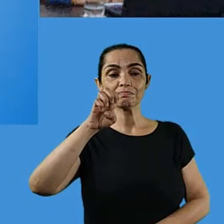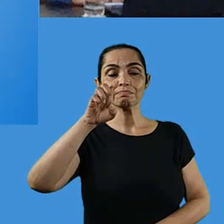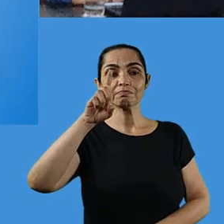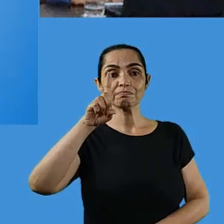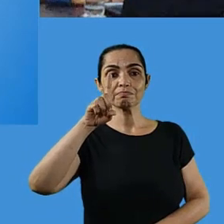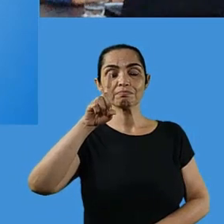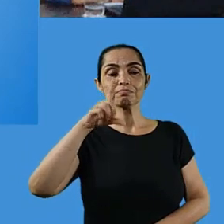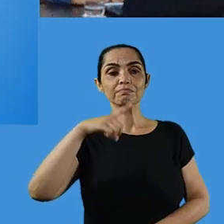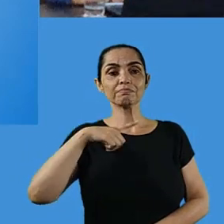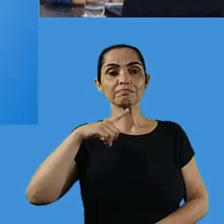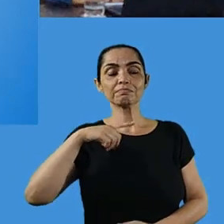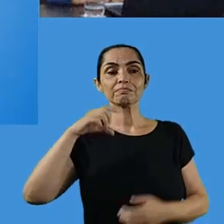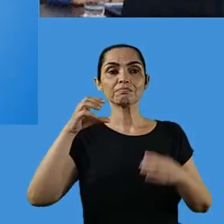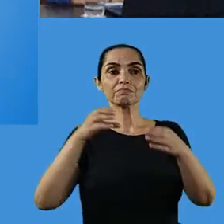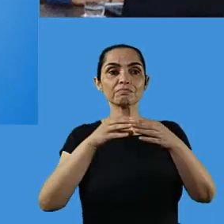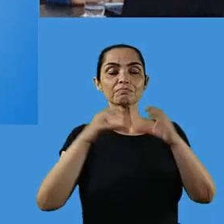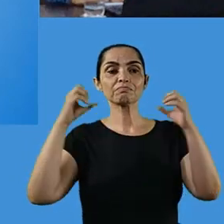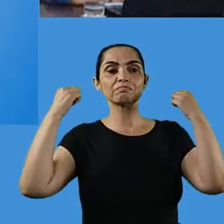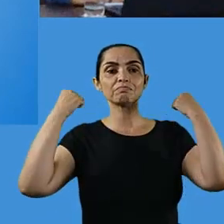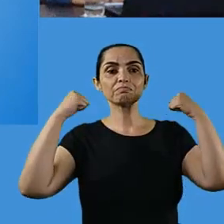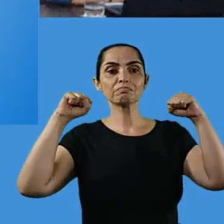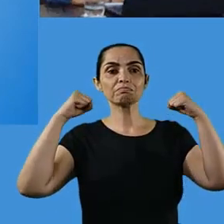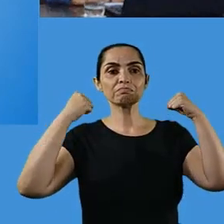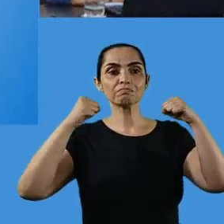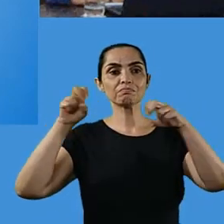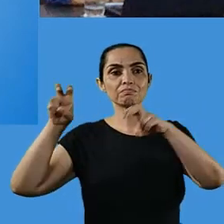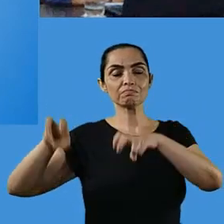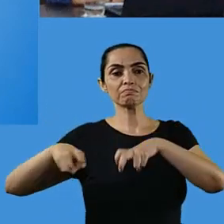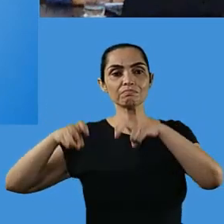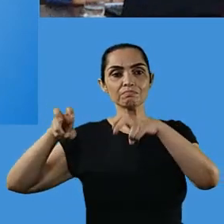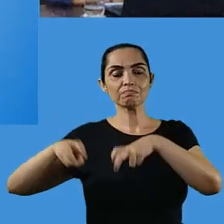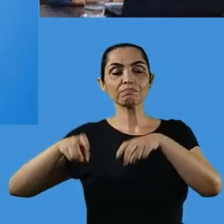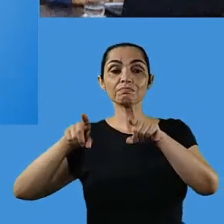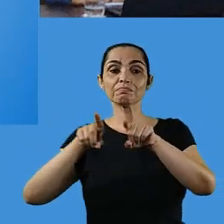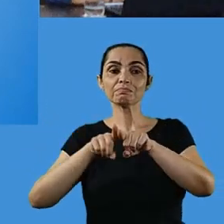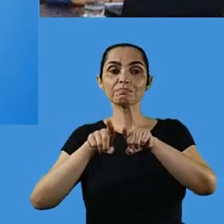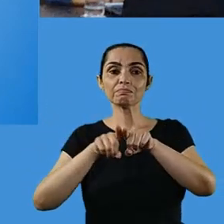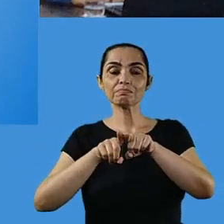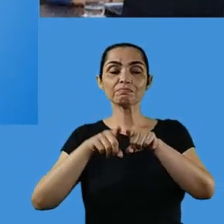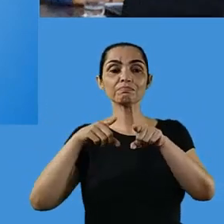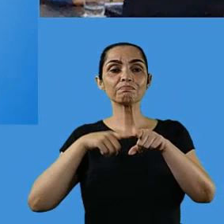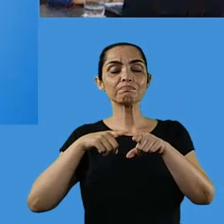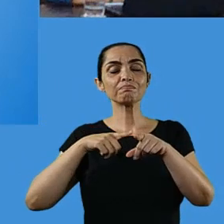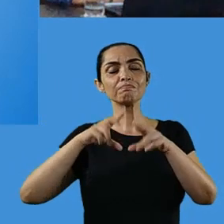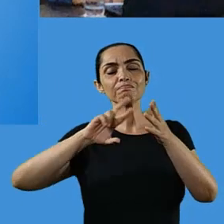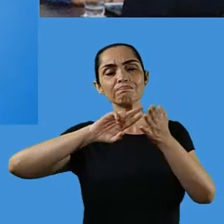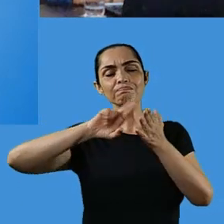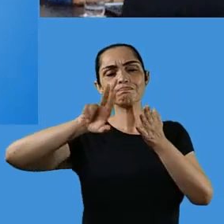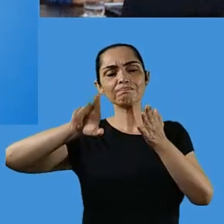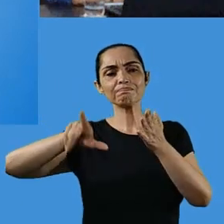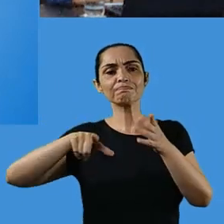e Diversidade, a DED, que abriga a educação de jovens e adultos, educação do campo,